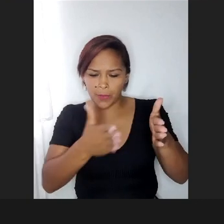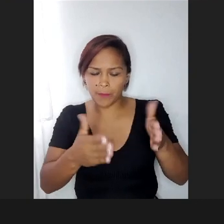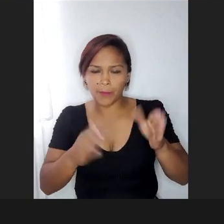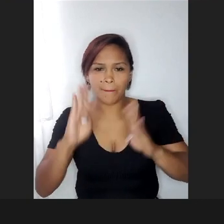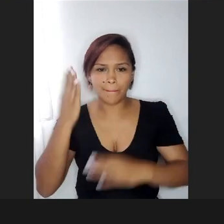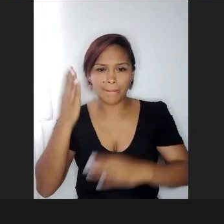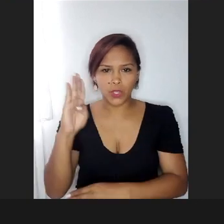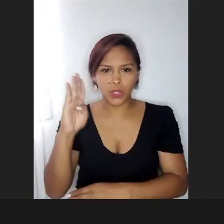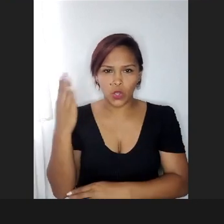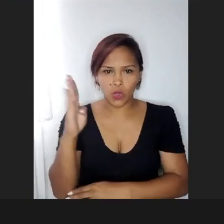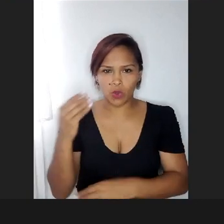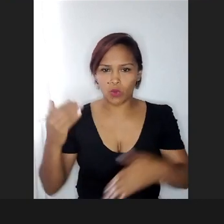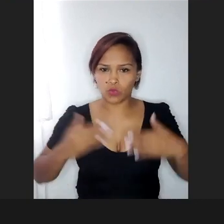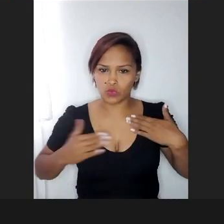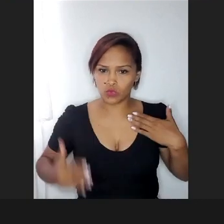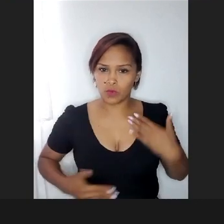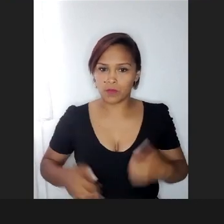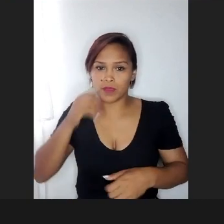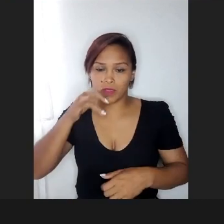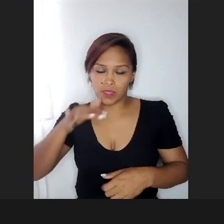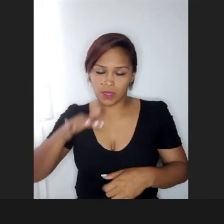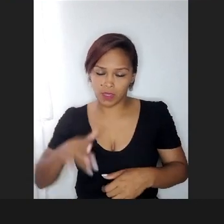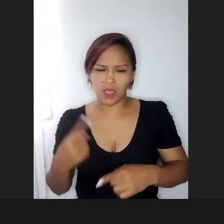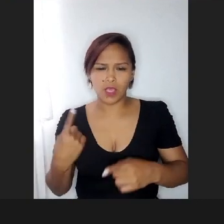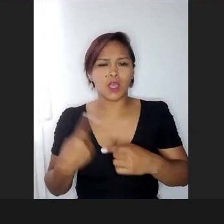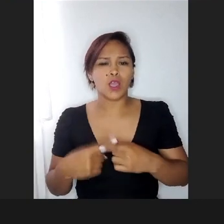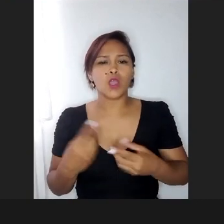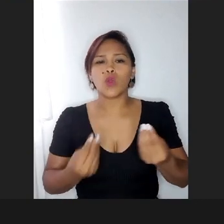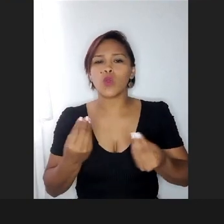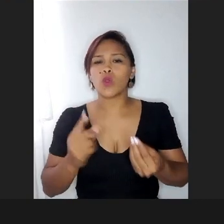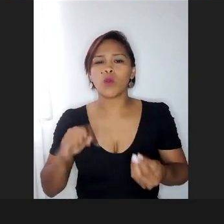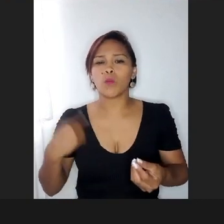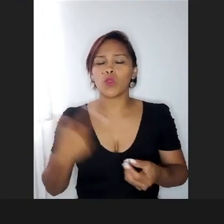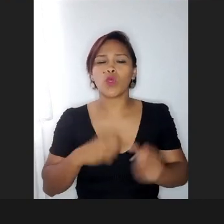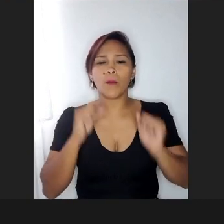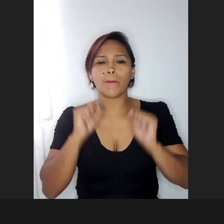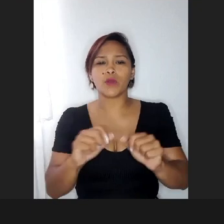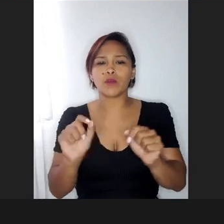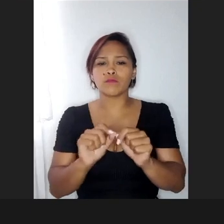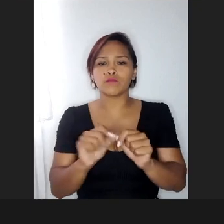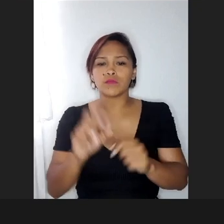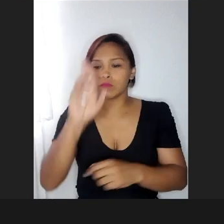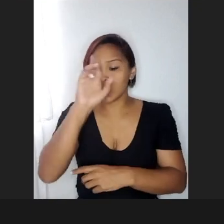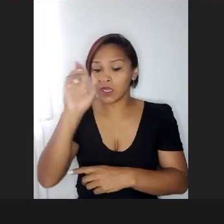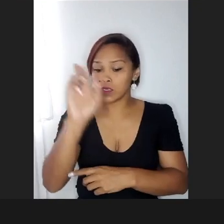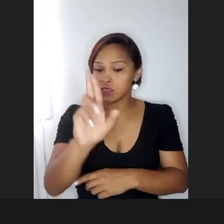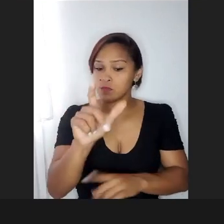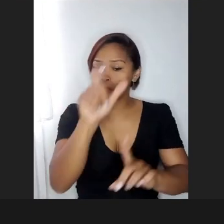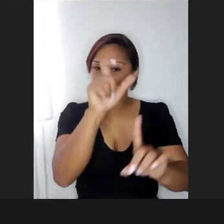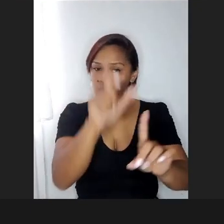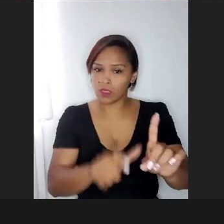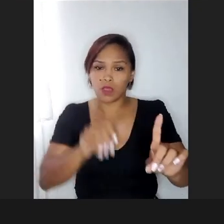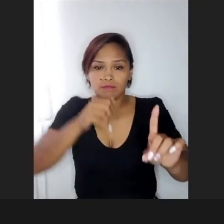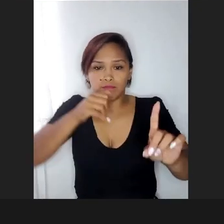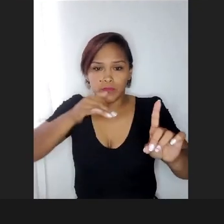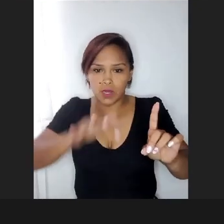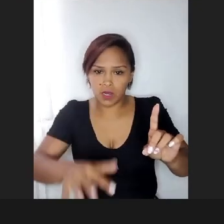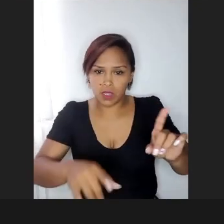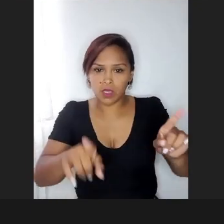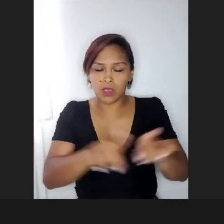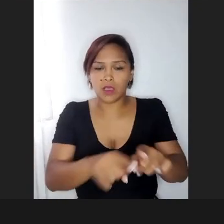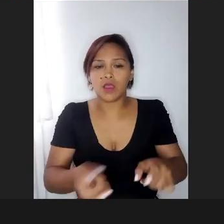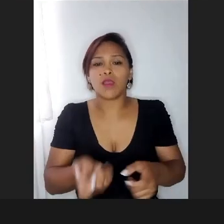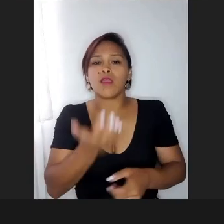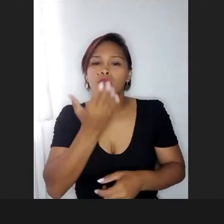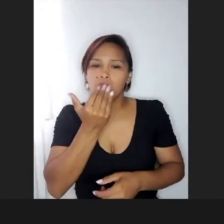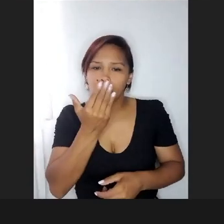pode atuar de uma forma respeitosa, com todos eles, o sono, a alimentação, as excreções que você já falou,